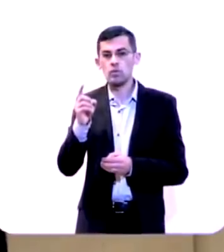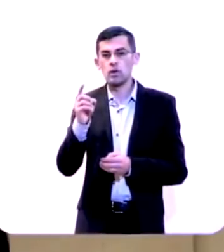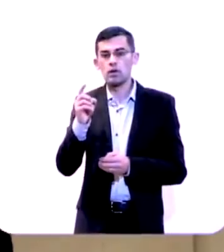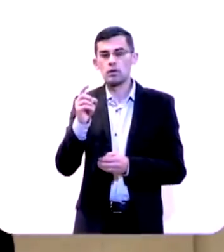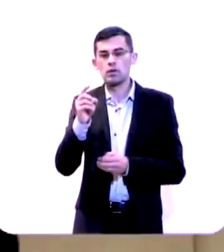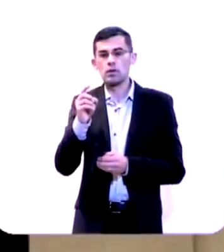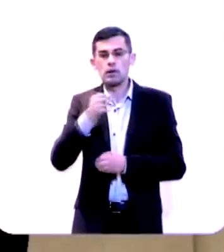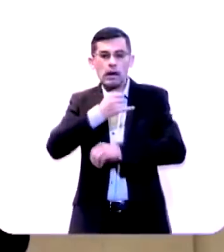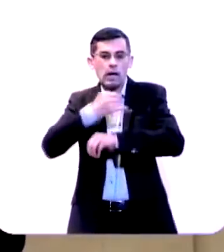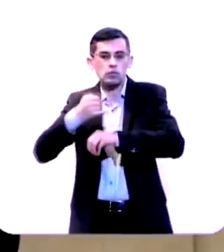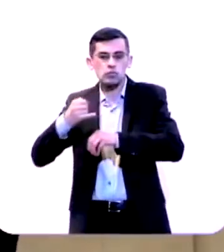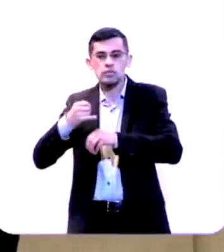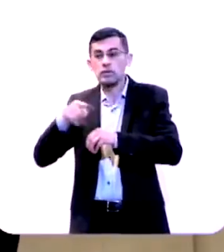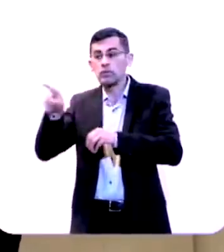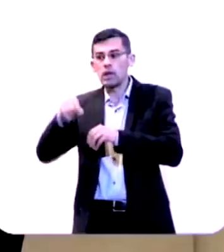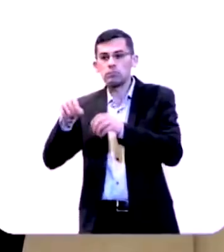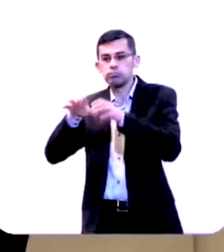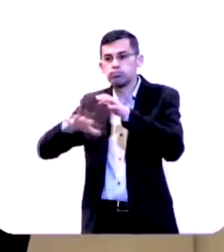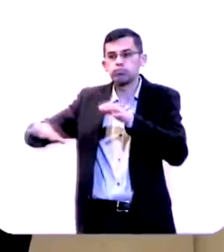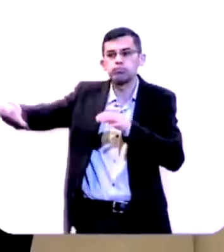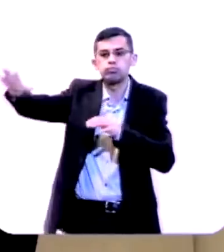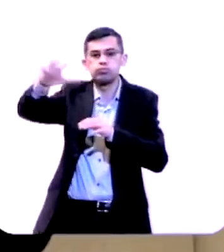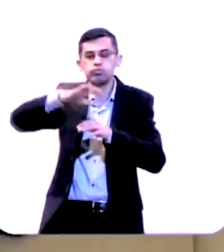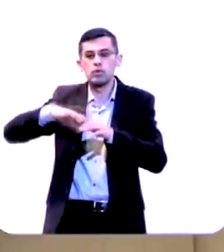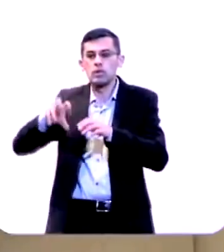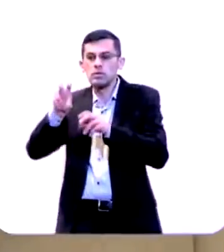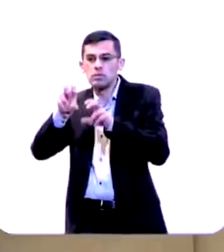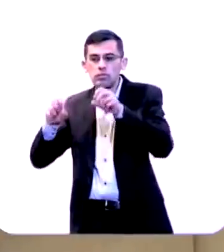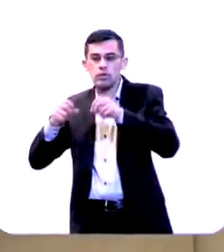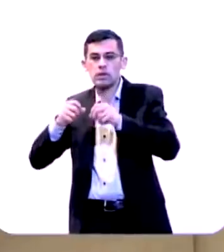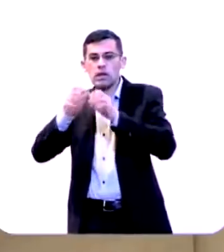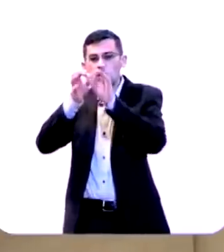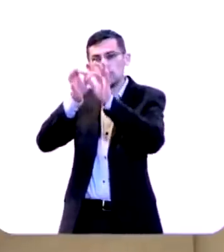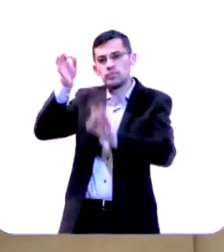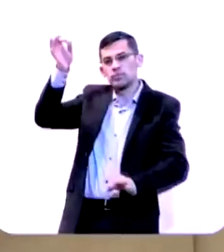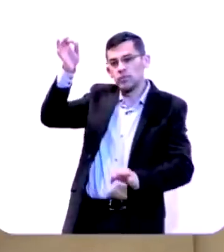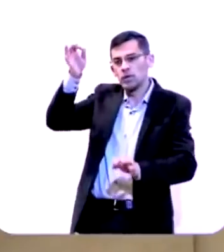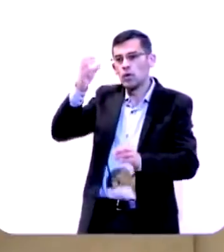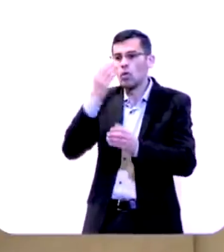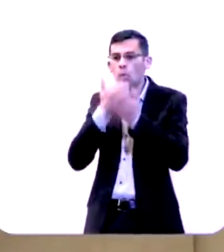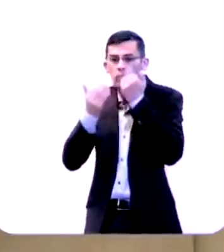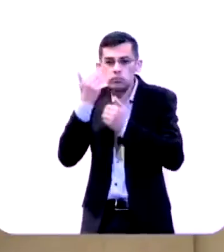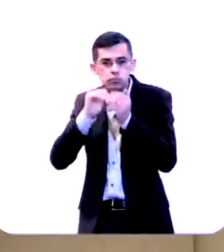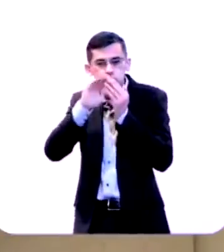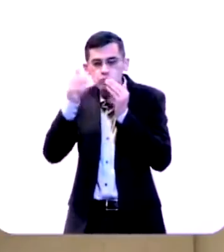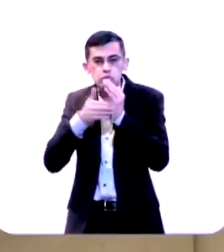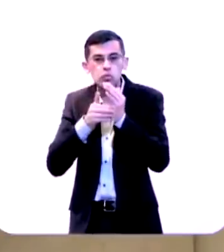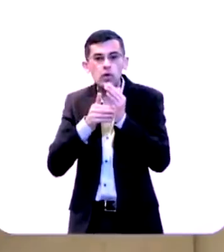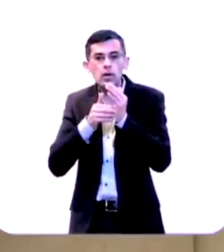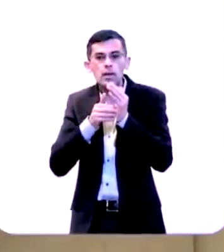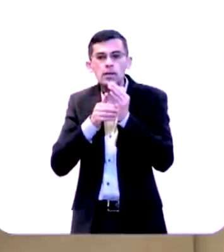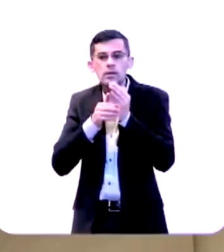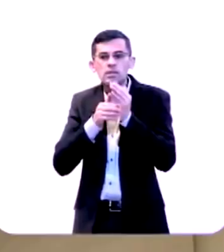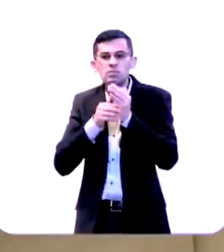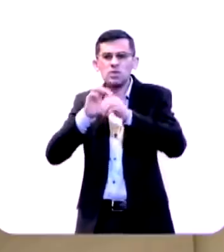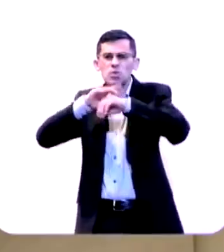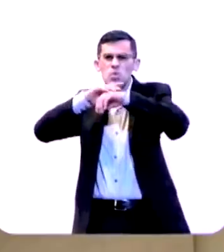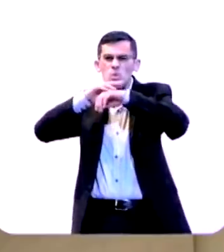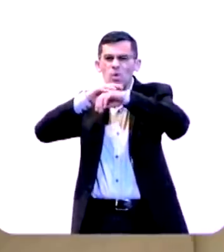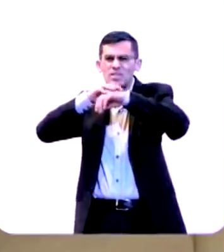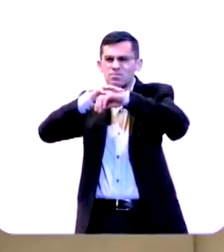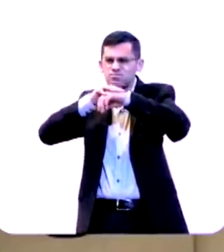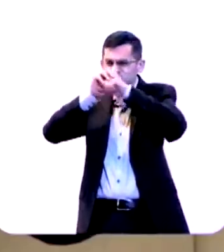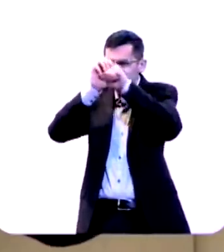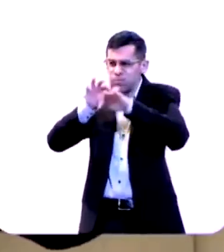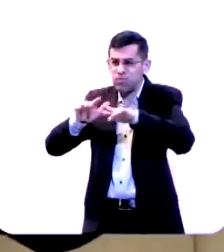e os ratinhos foram lá roeram as cordas comeram a comida e uma peste se